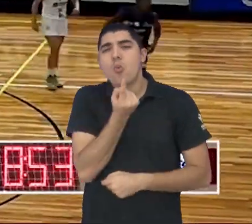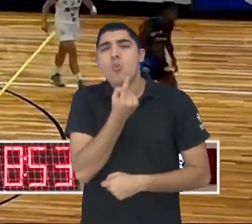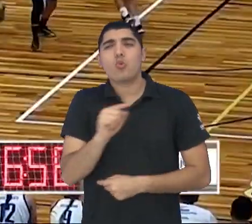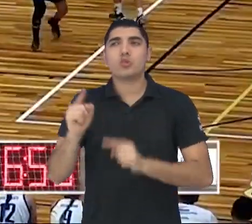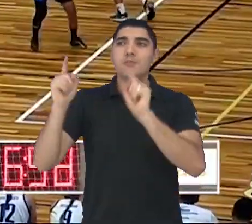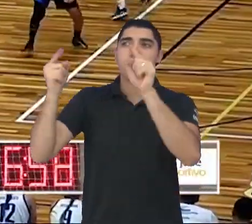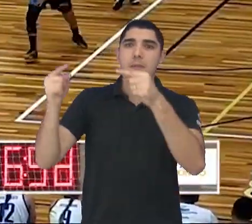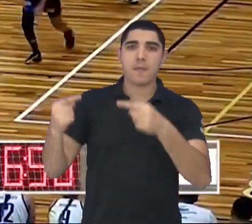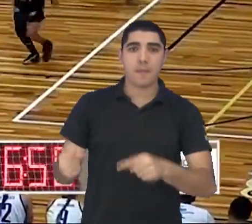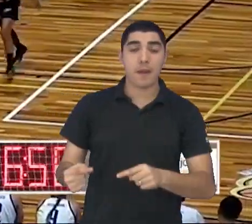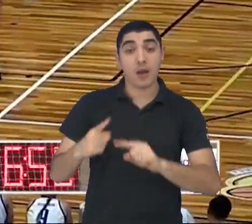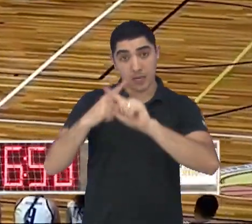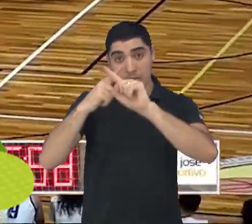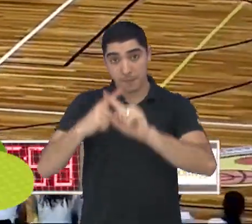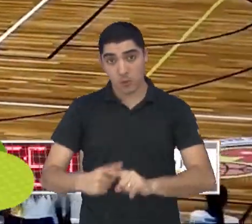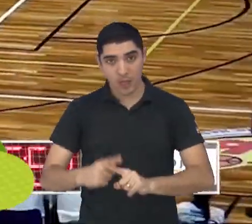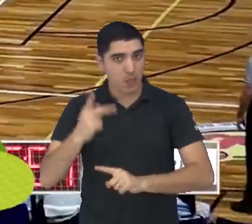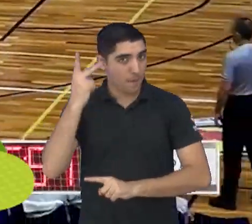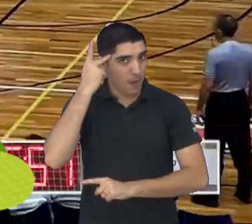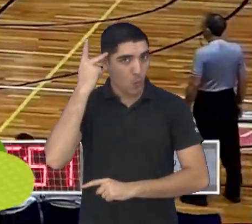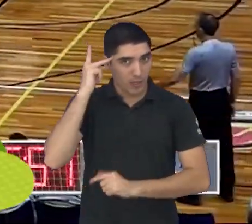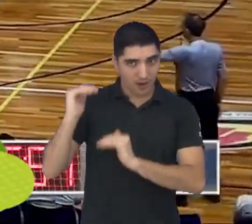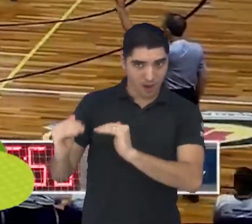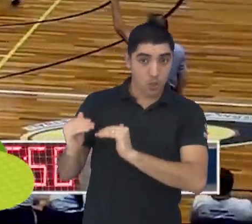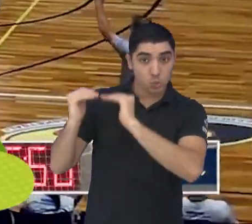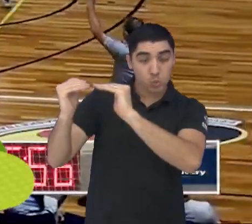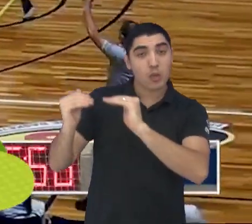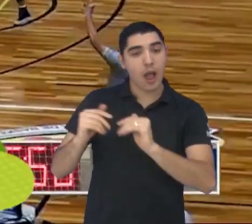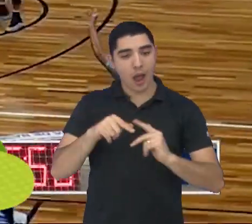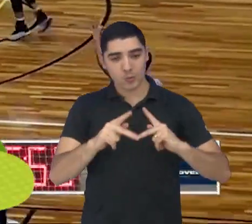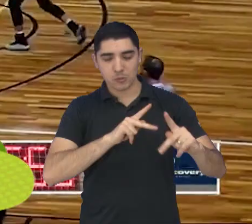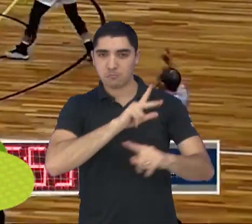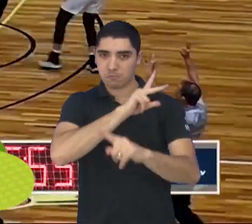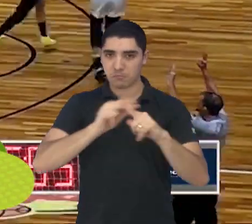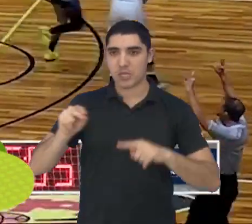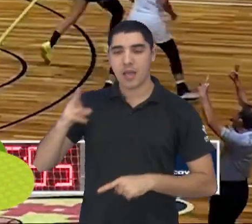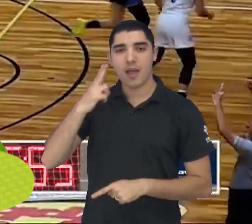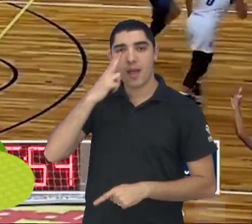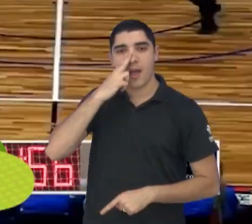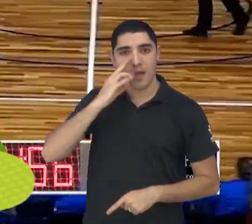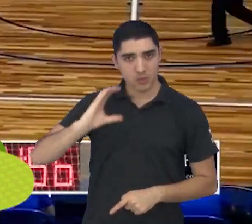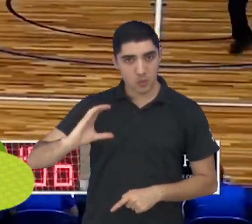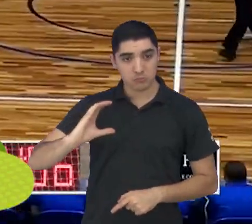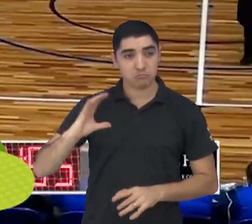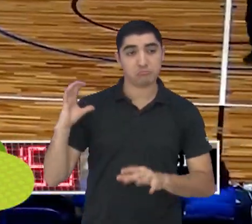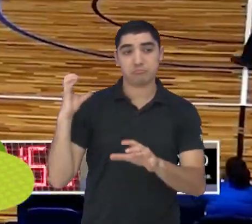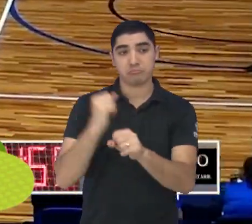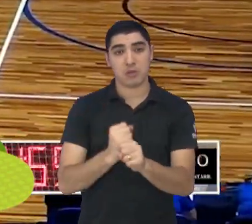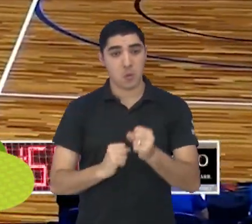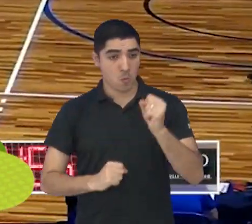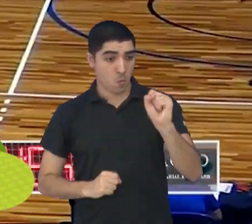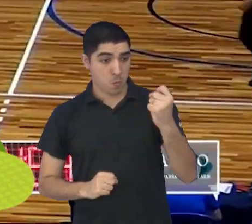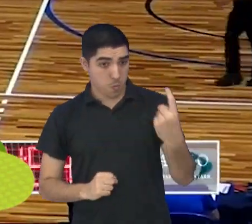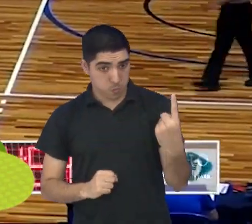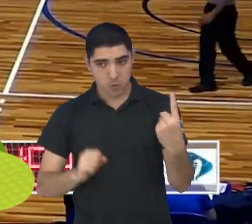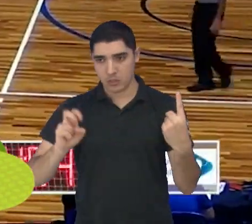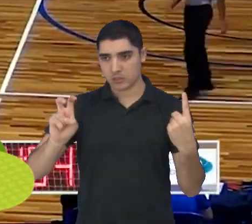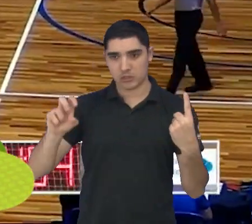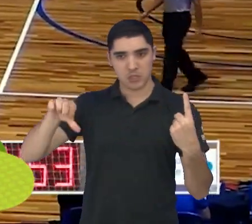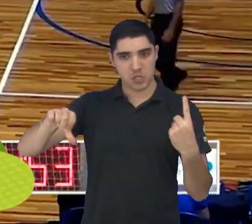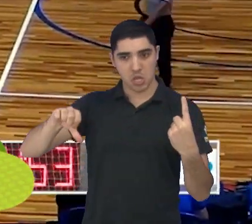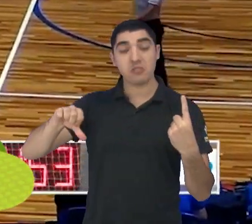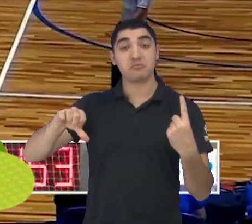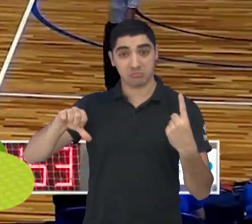da fase de classificação do Campeonato Paulista Adulto. E venceu o Catanduva pelo placar de 81 a 59. Grande placar, Tendo como